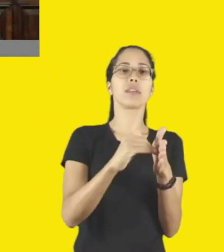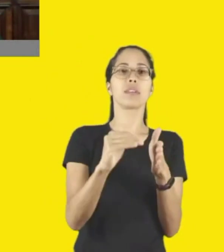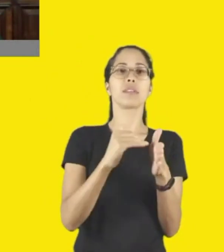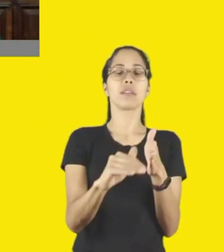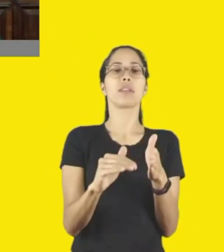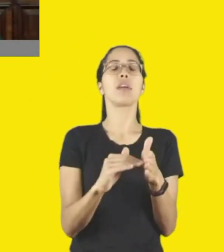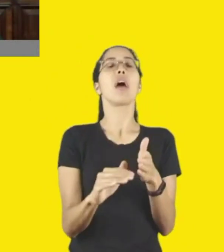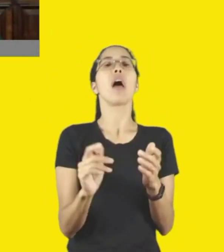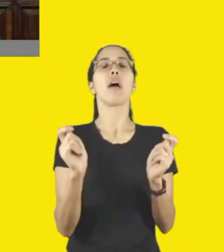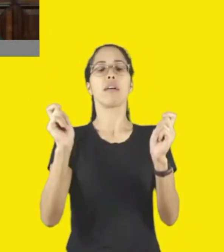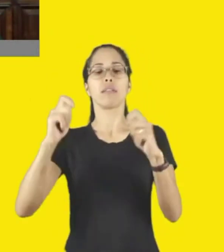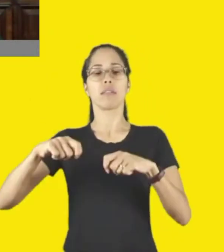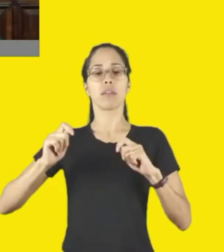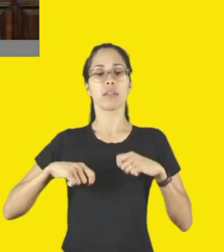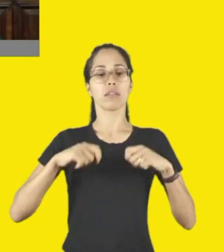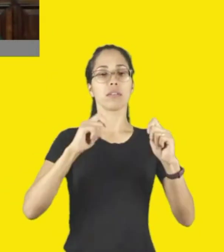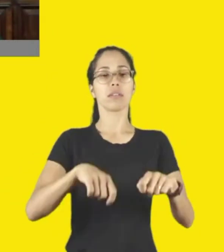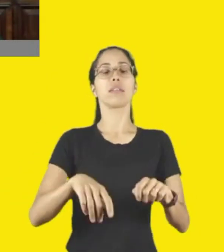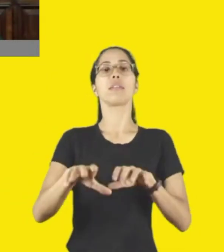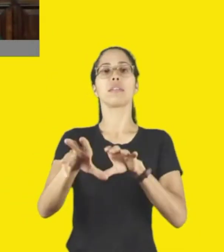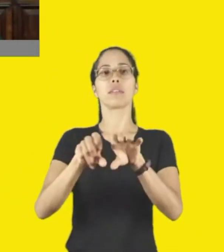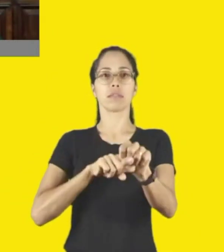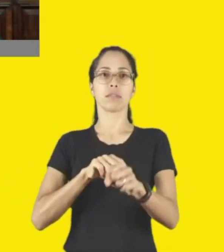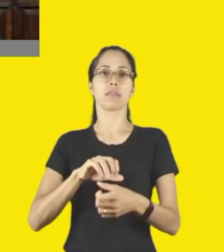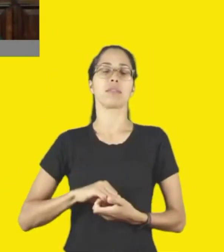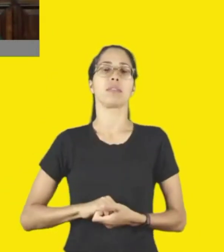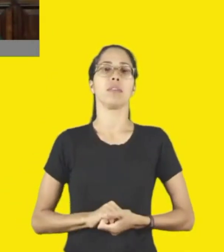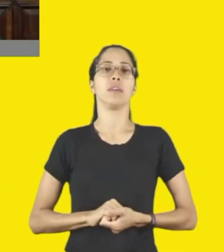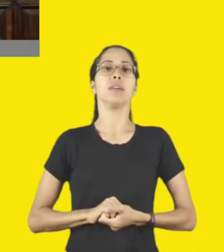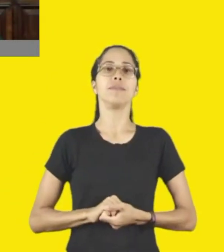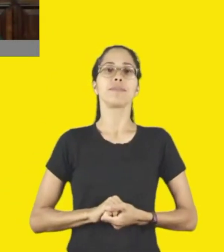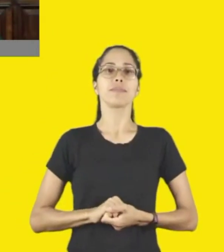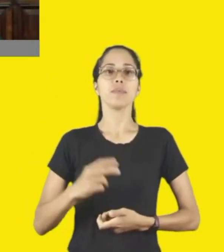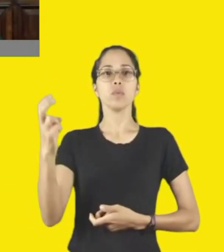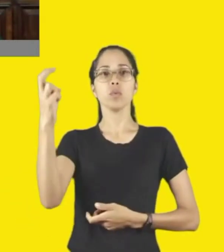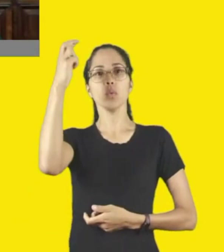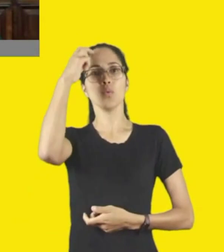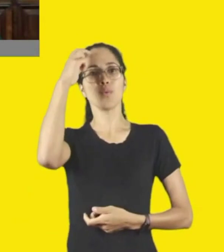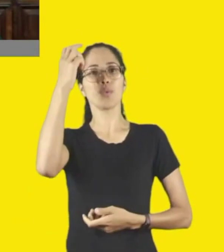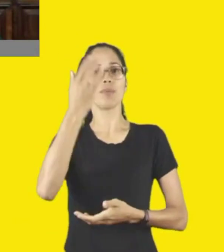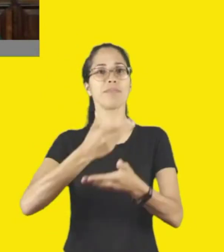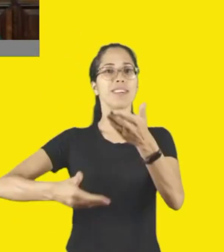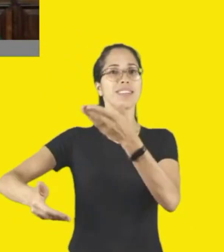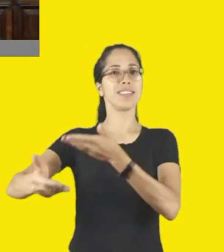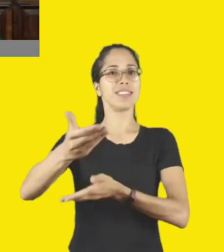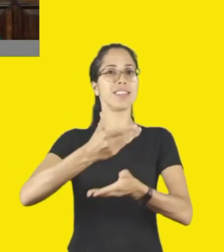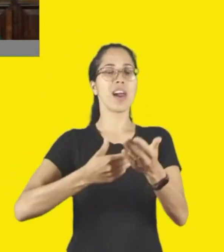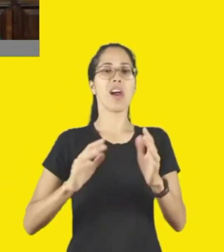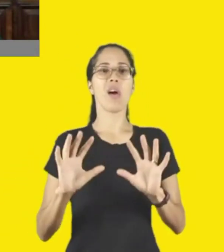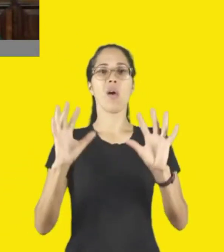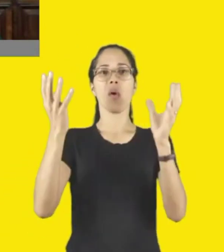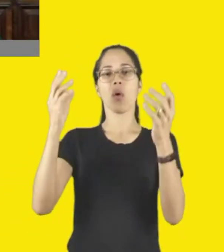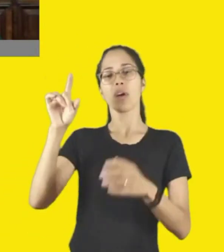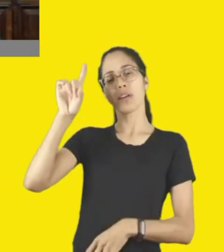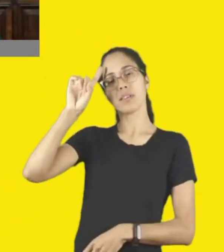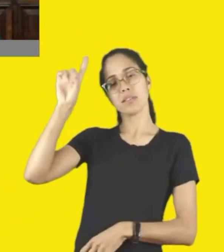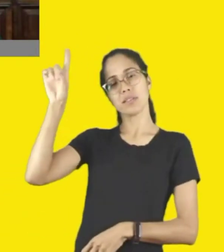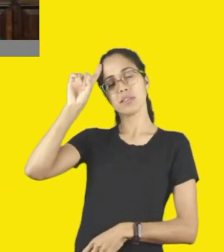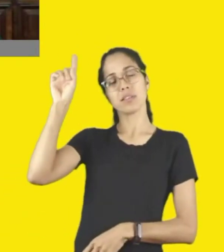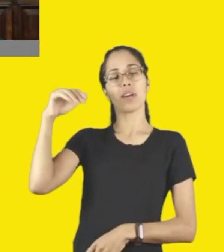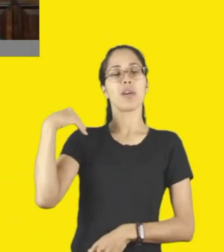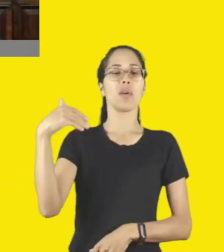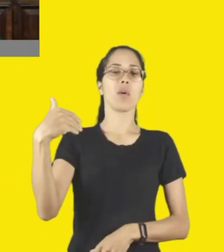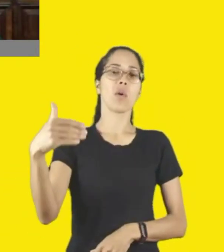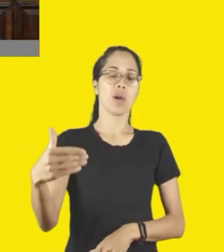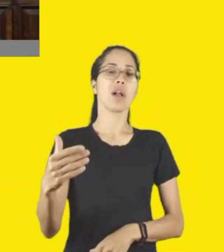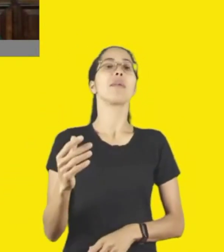continuidade a essa formação, né, a cultura, ela é dinâmica, ela tem que acontecer diariamente, e nós